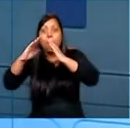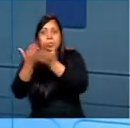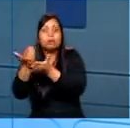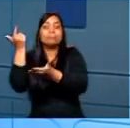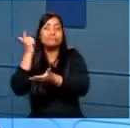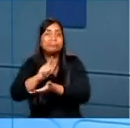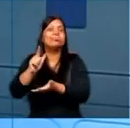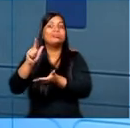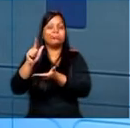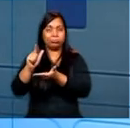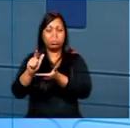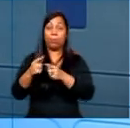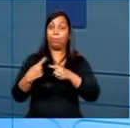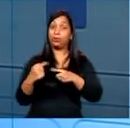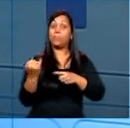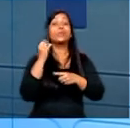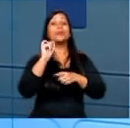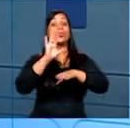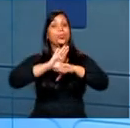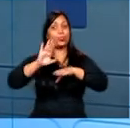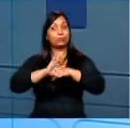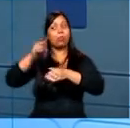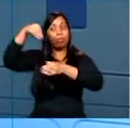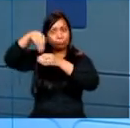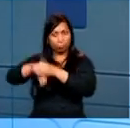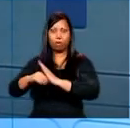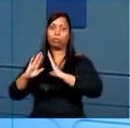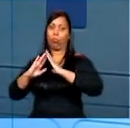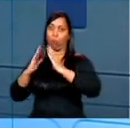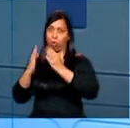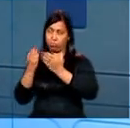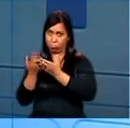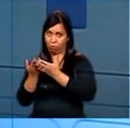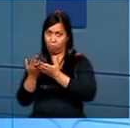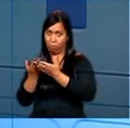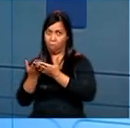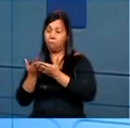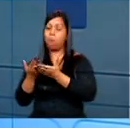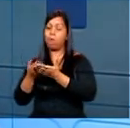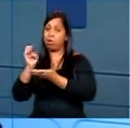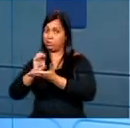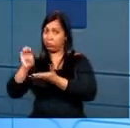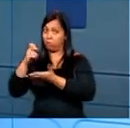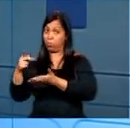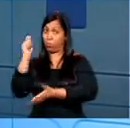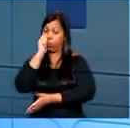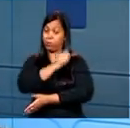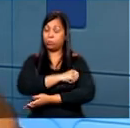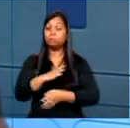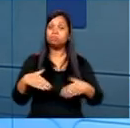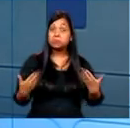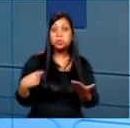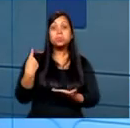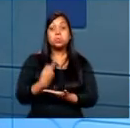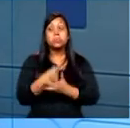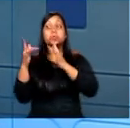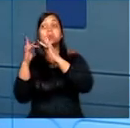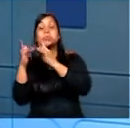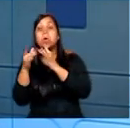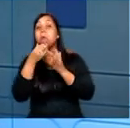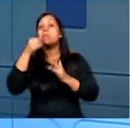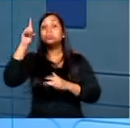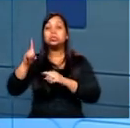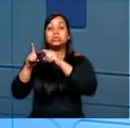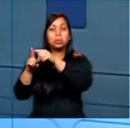né, é importante dizer que o cursinho, ele funcionou numa escola estadual de São José do Rio Preto. A gente conseguiu contato com o